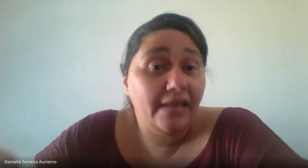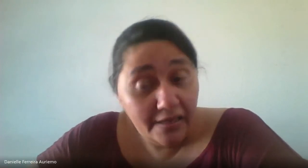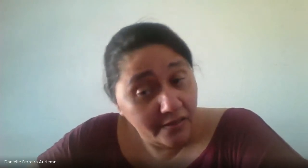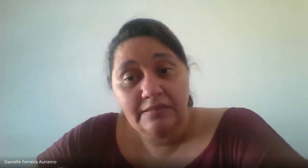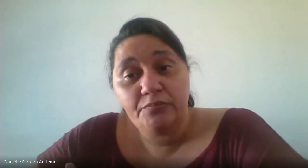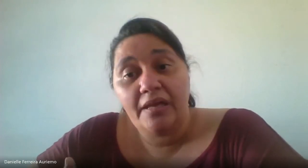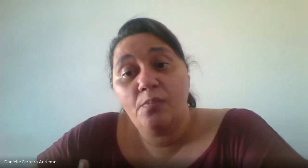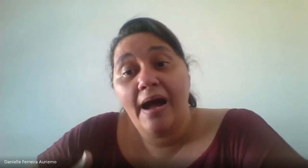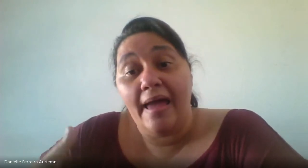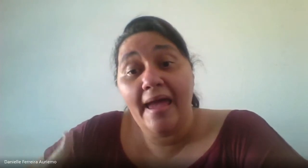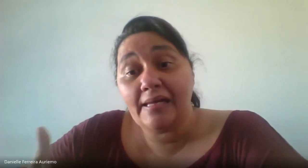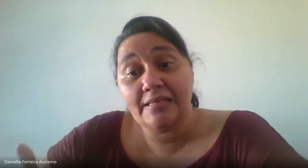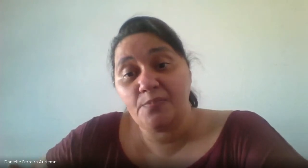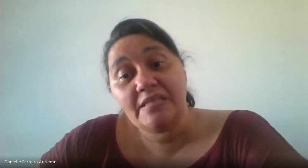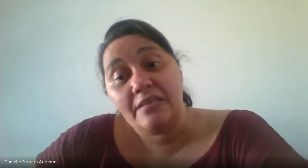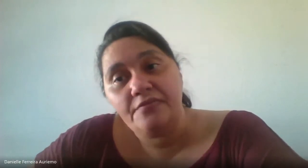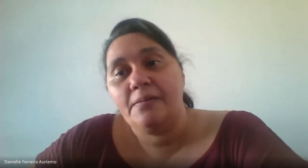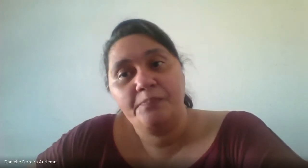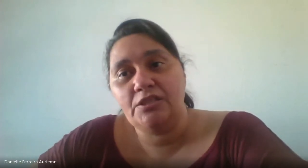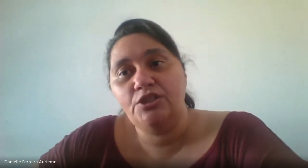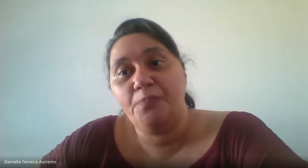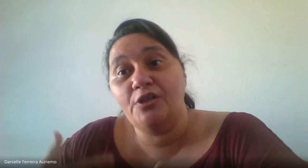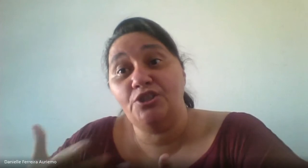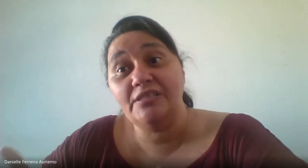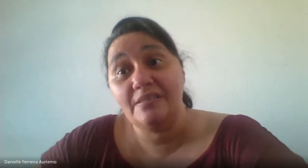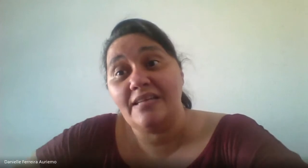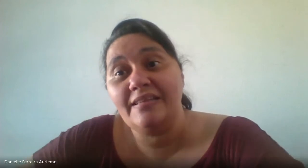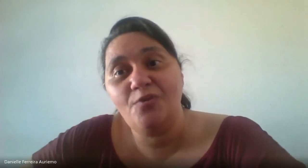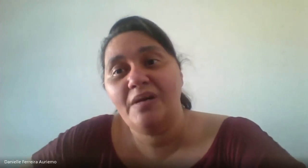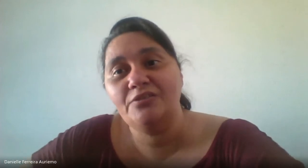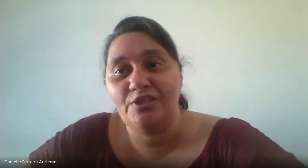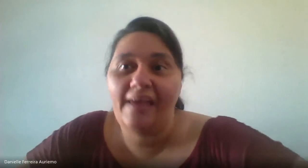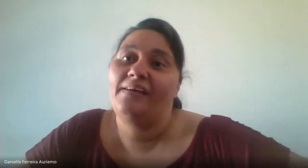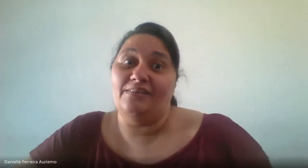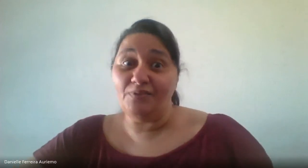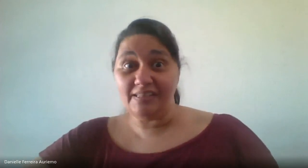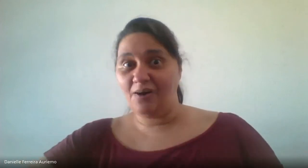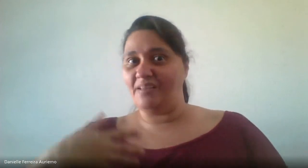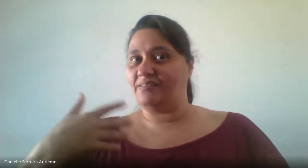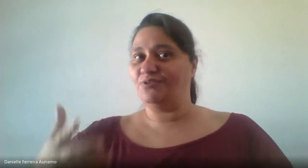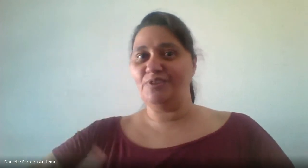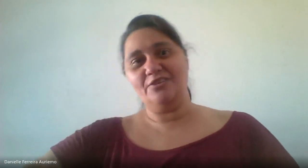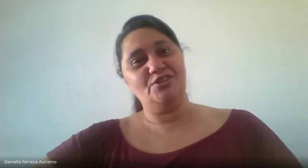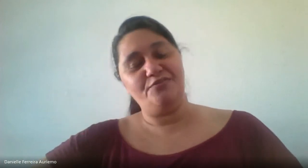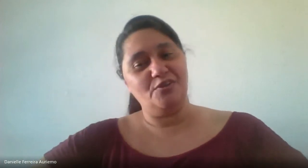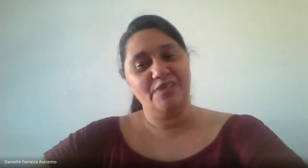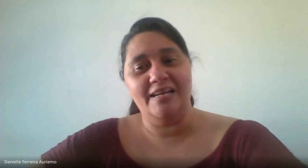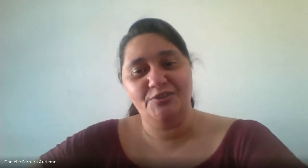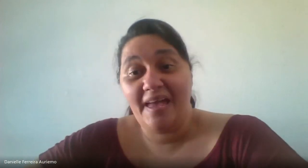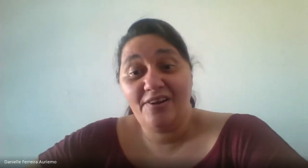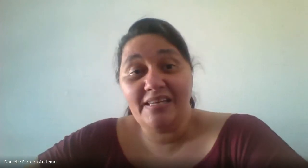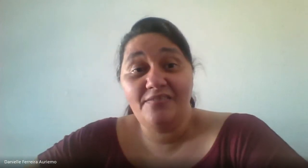brincadeira Não tem uma regra específica A gente pode Ir se adequando, né? Então ir aumentando O grau de